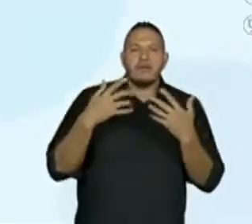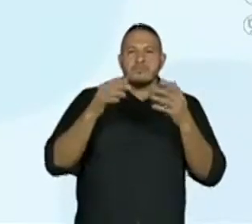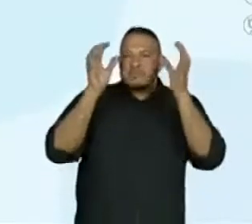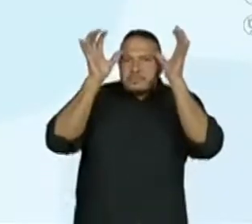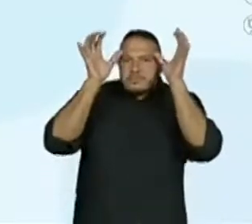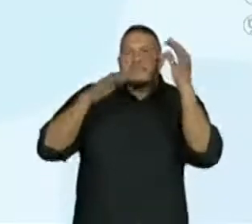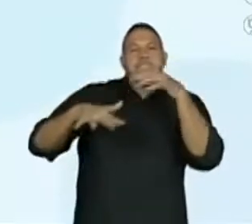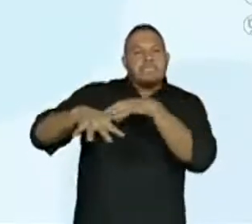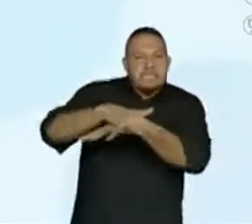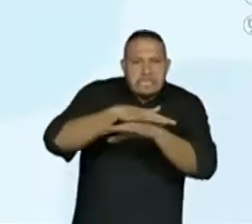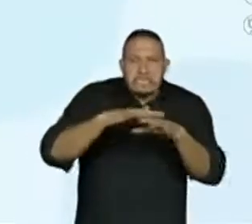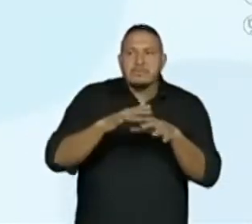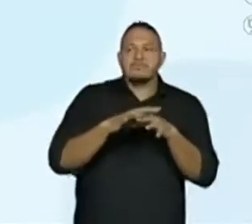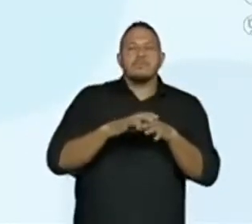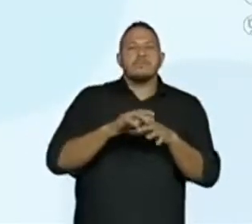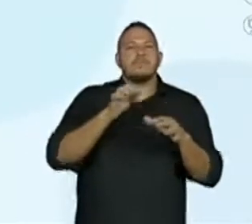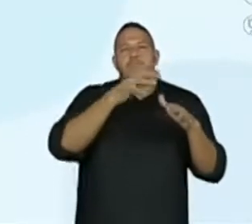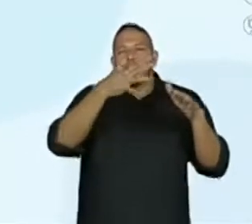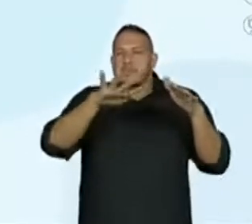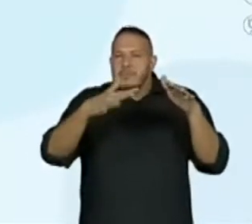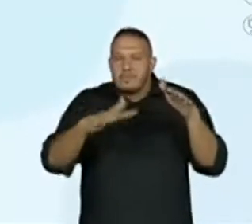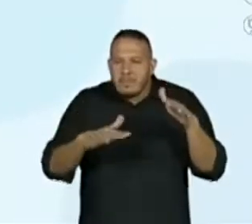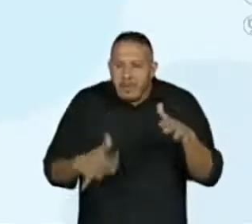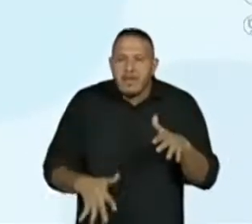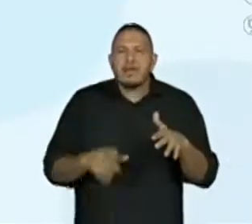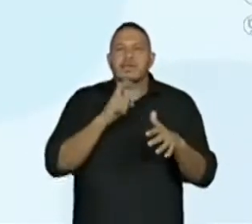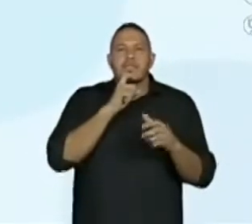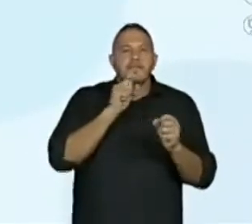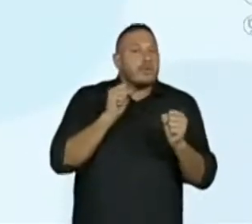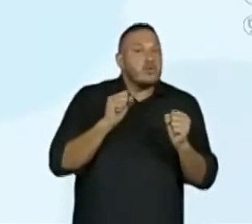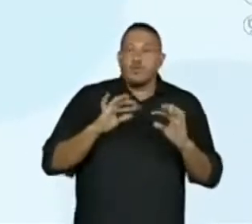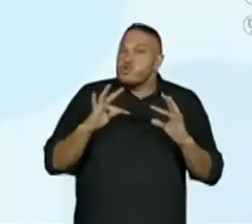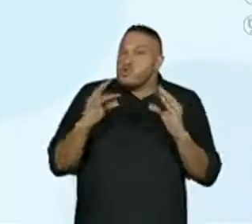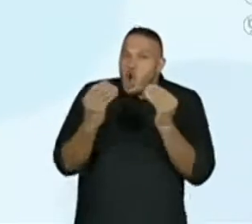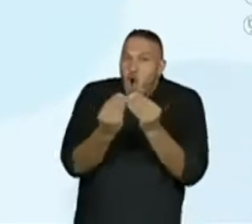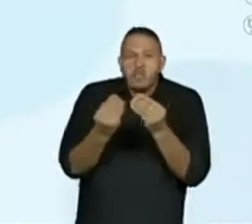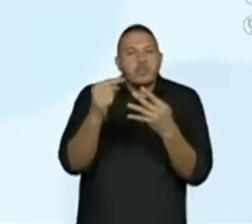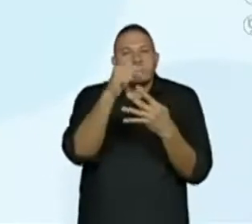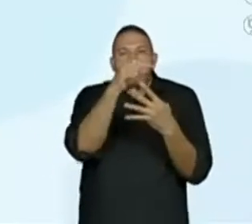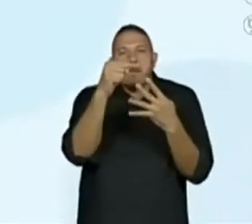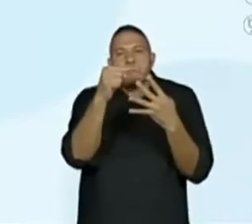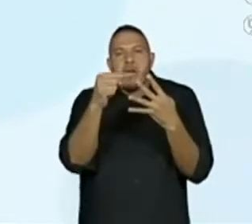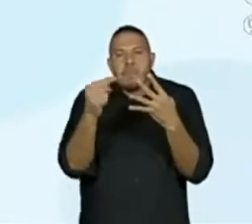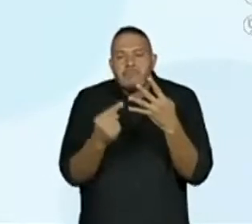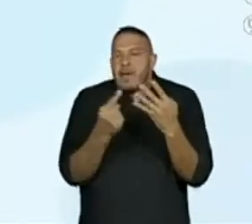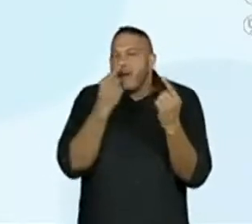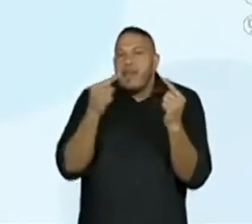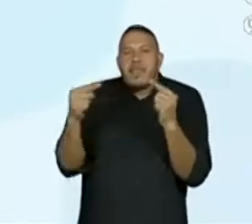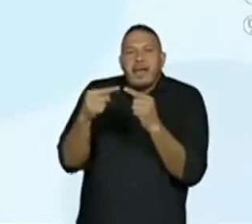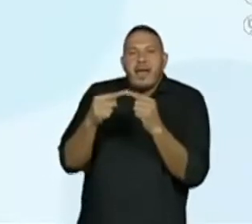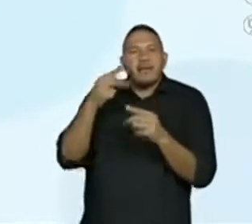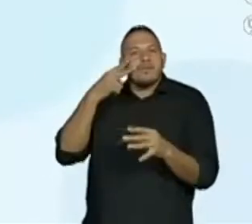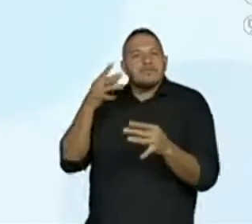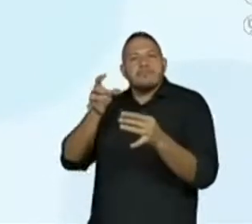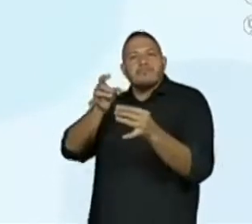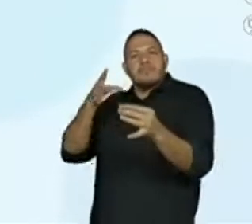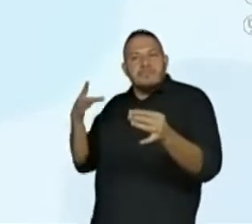a da ema inverno todas são relacionadas aos tupi guaranis